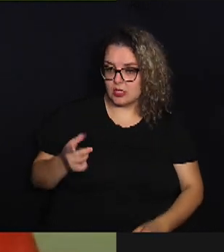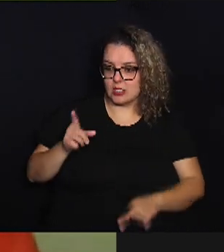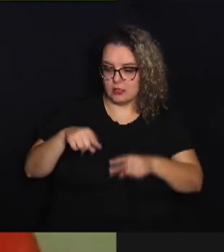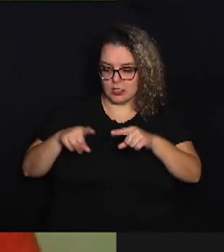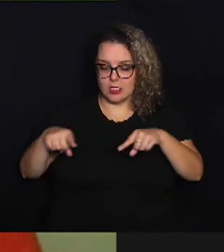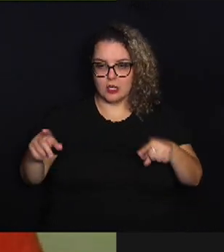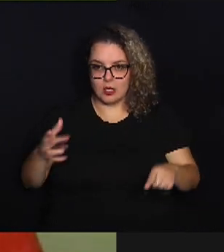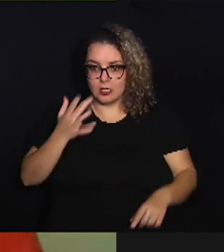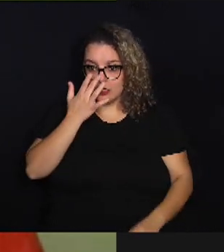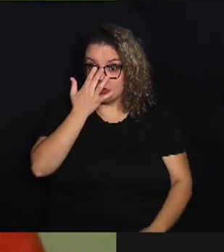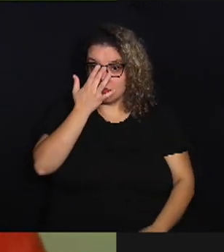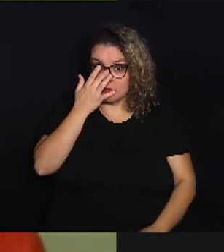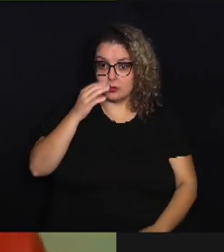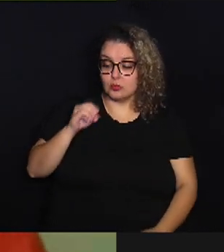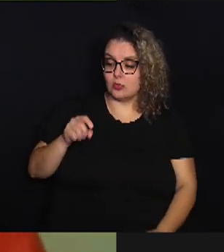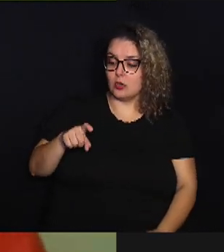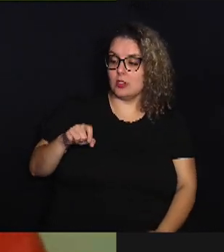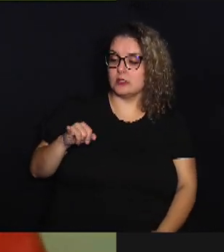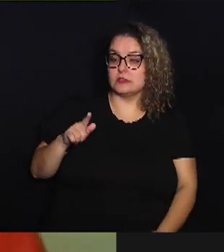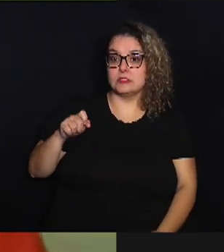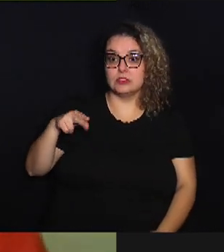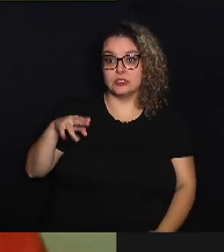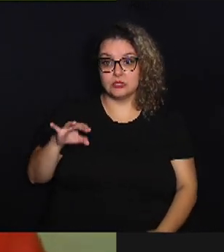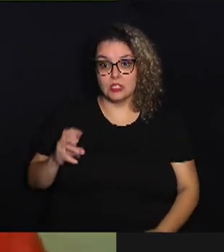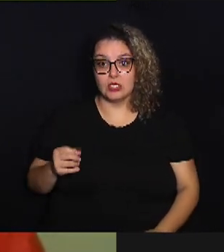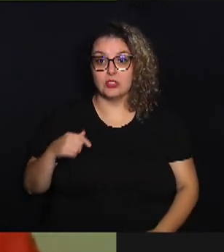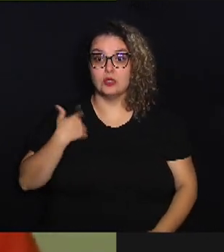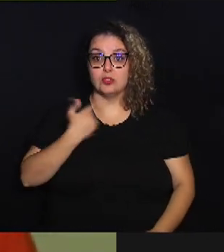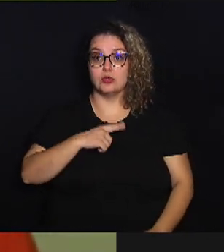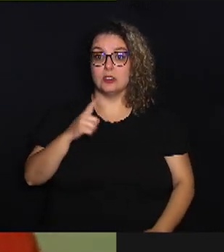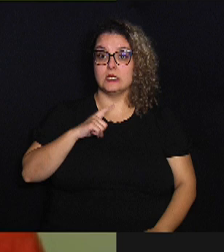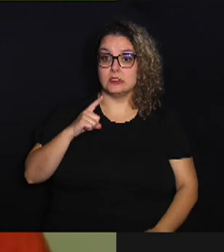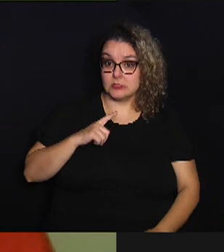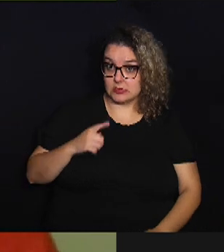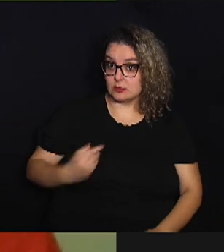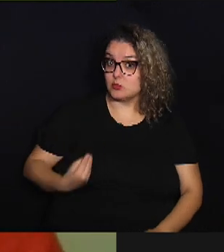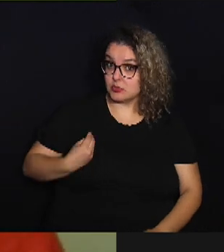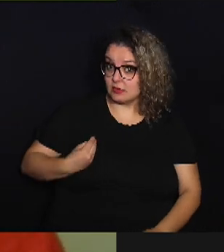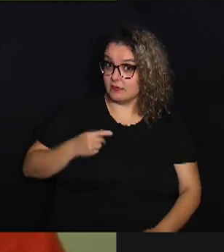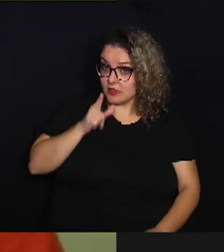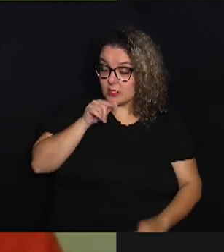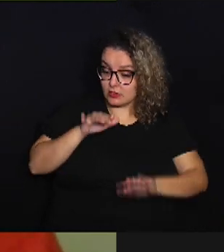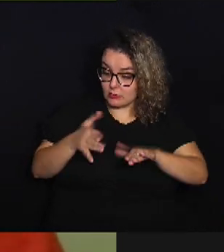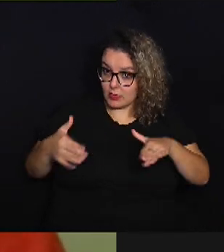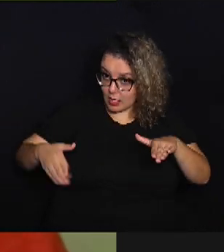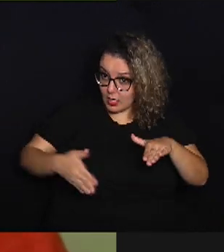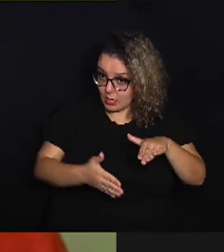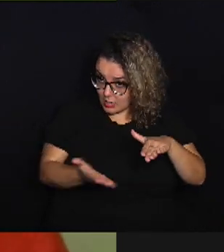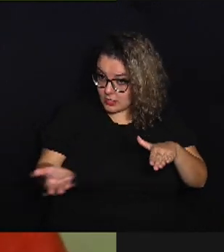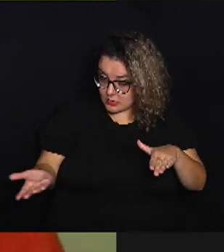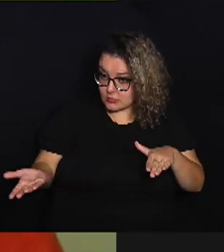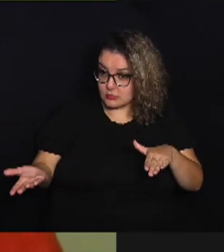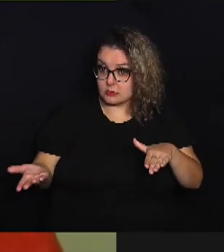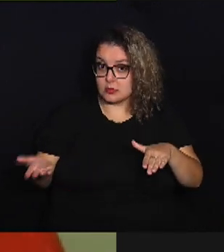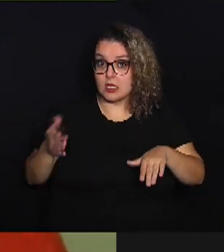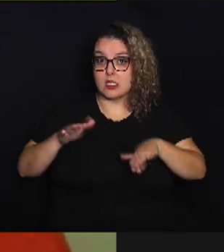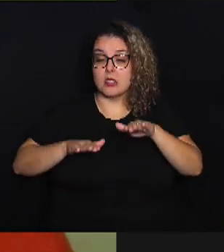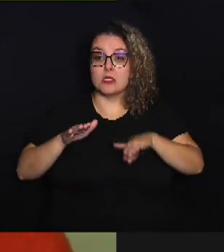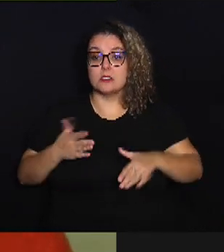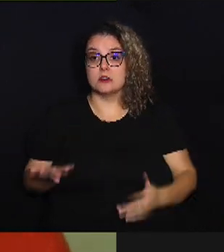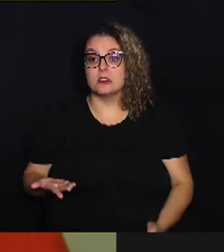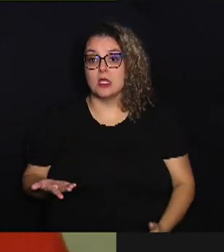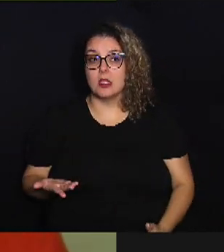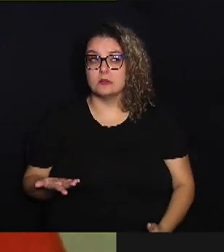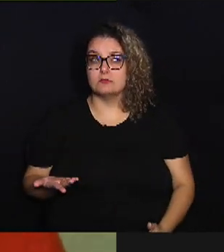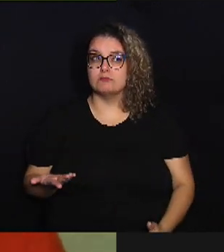do oxigênio, nós também temos a vida marinha, não é? E, às vezes, nós não damos